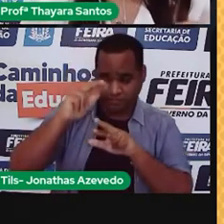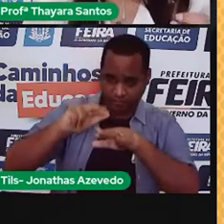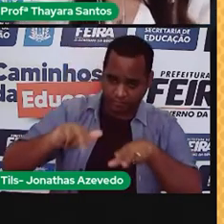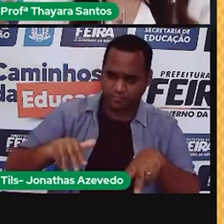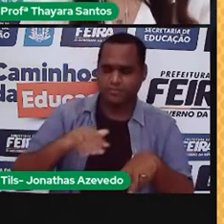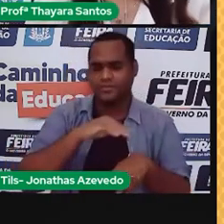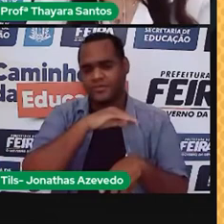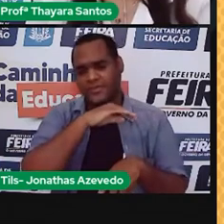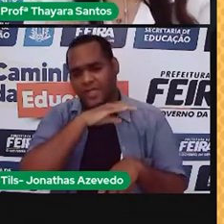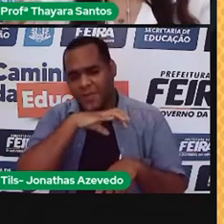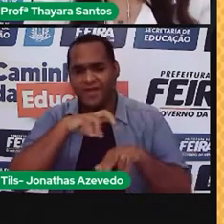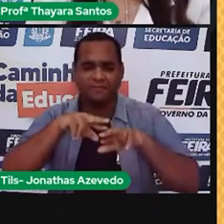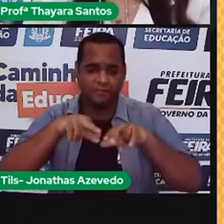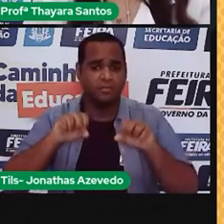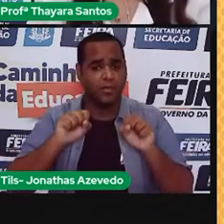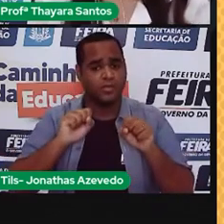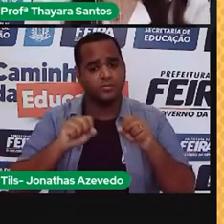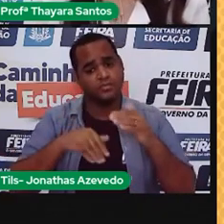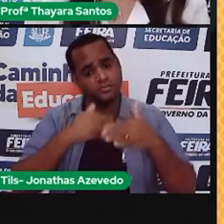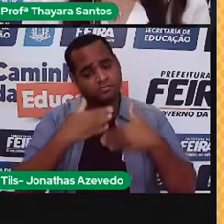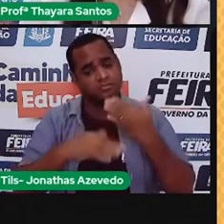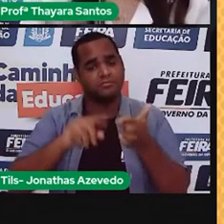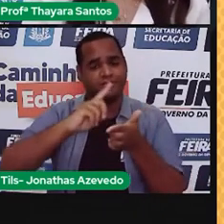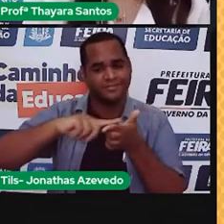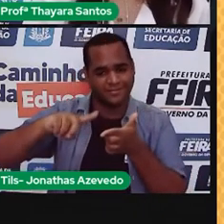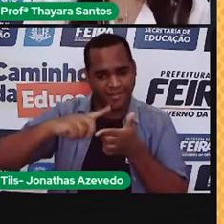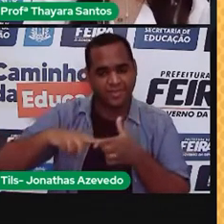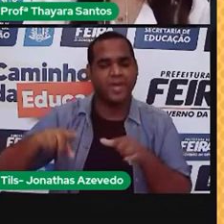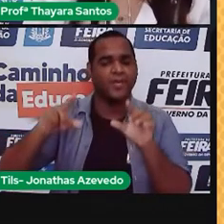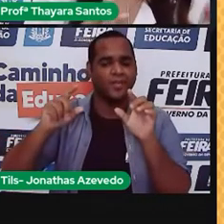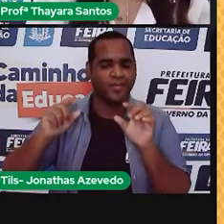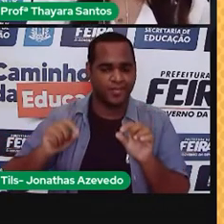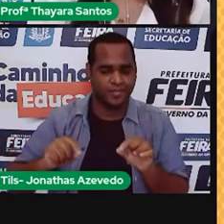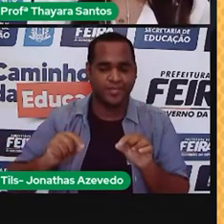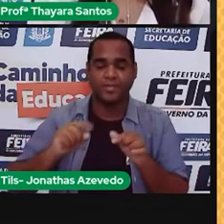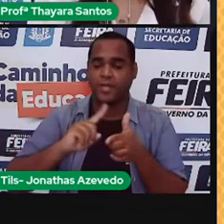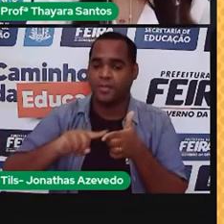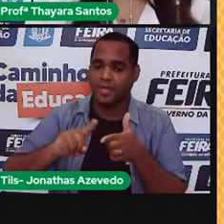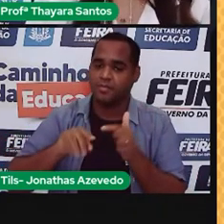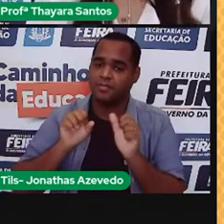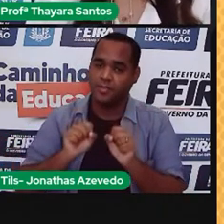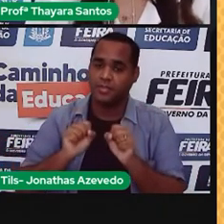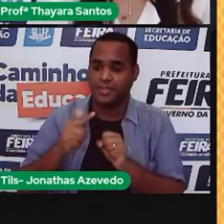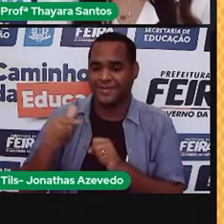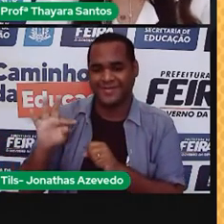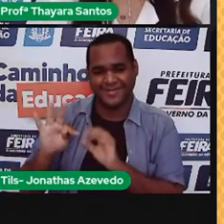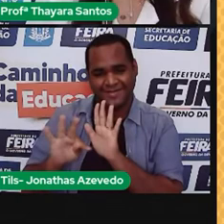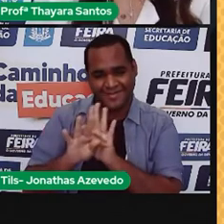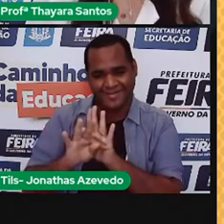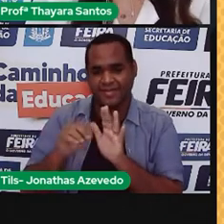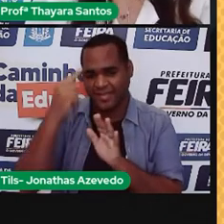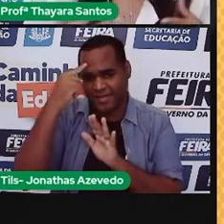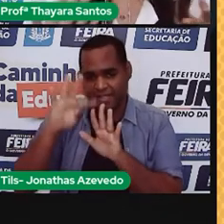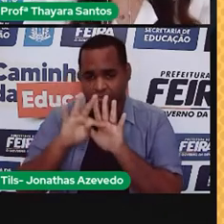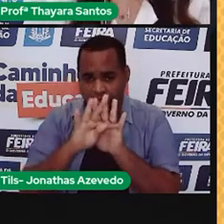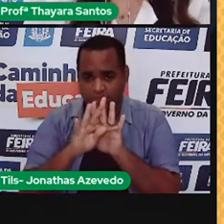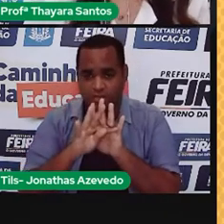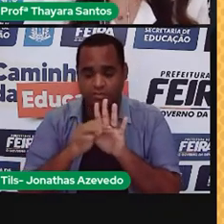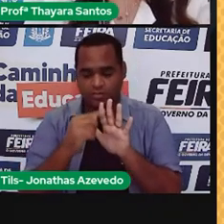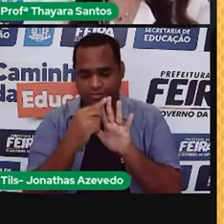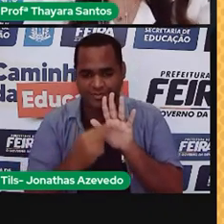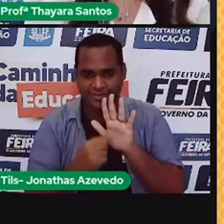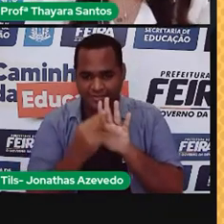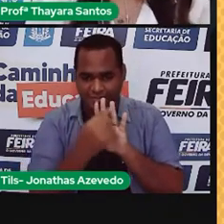tem alguns problemas que podem acontecer em decorrência dela, como eu já tinha adiantado, no caso dos produtos transgênicos que a gente consome. Então, os produtos